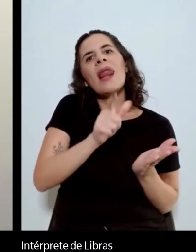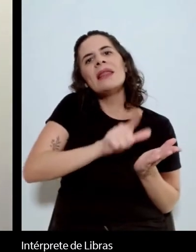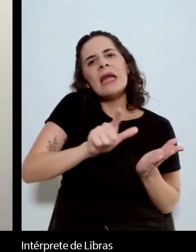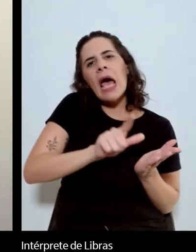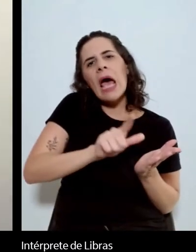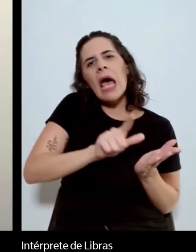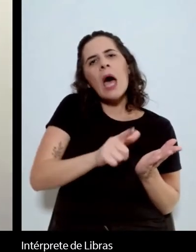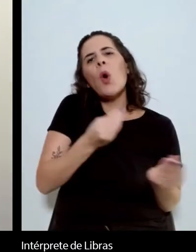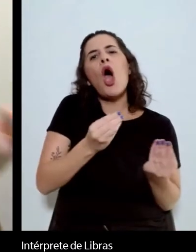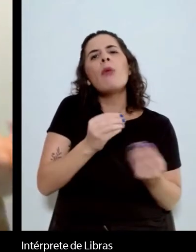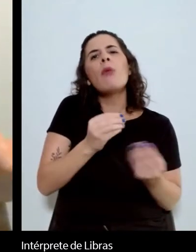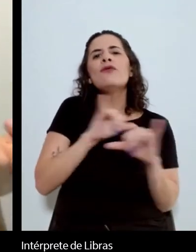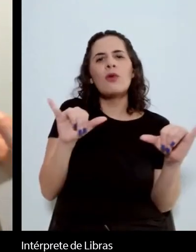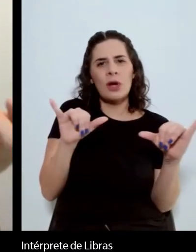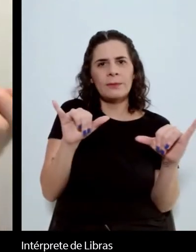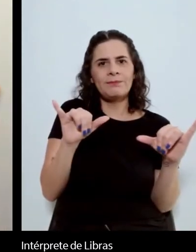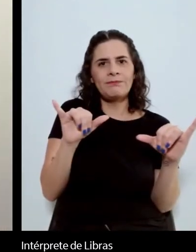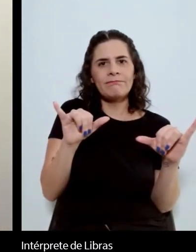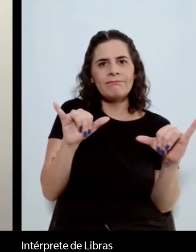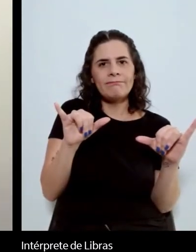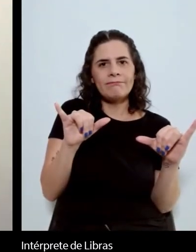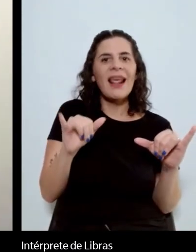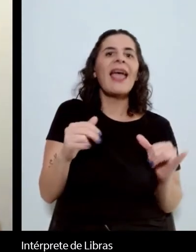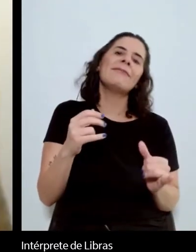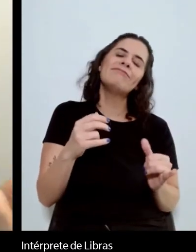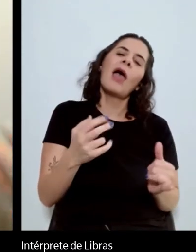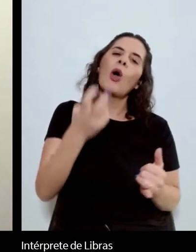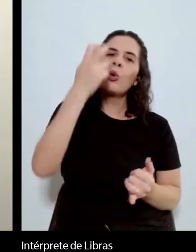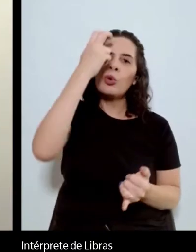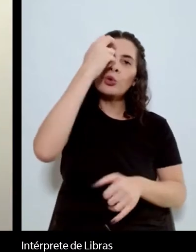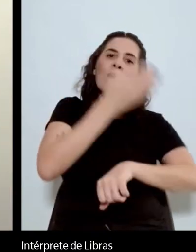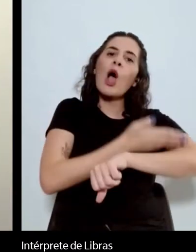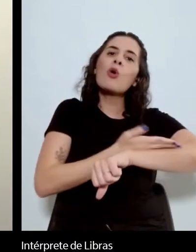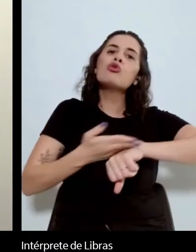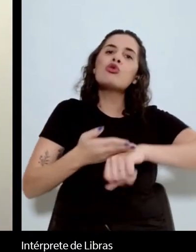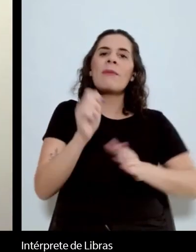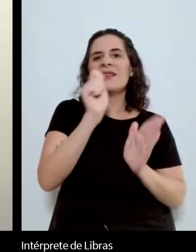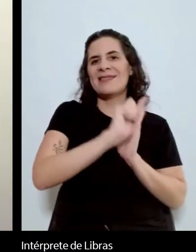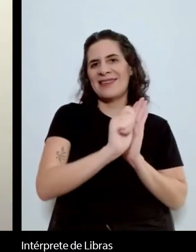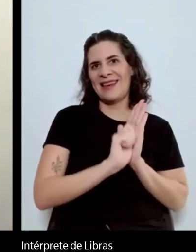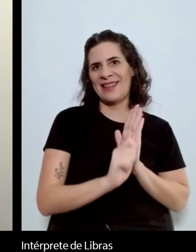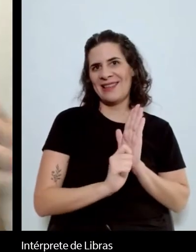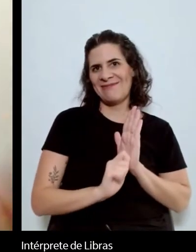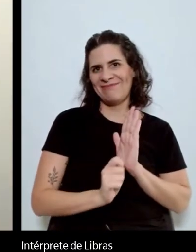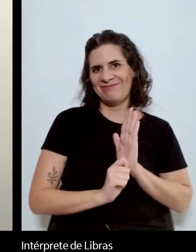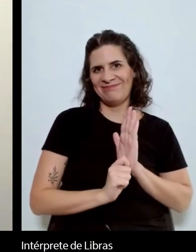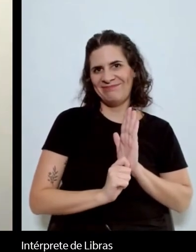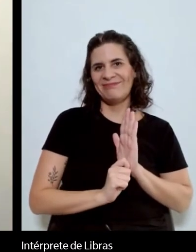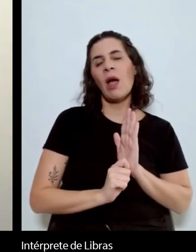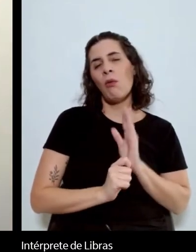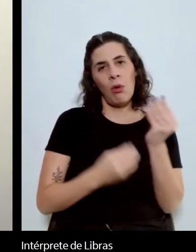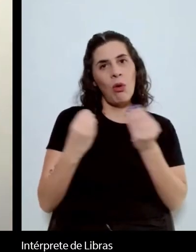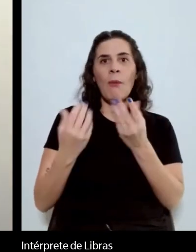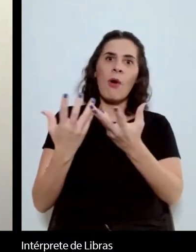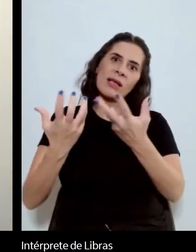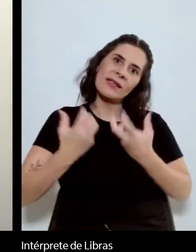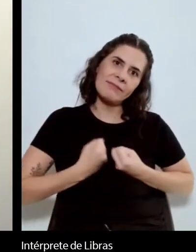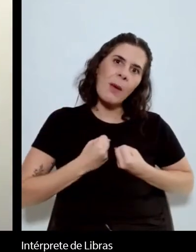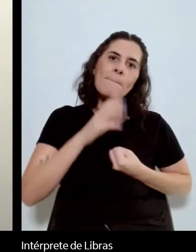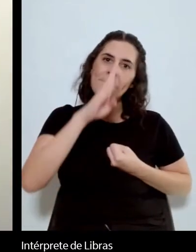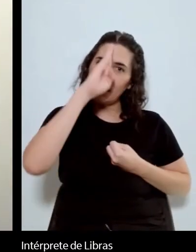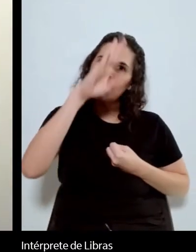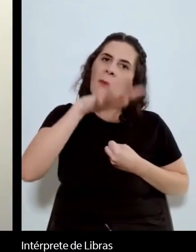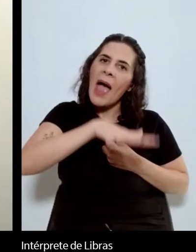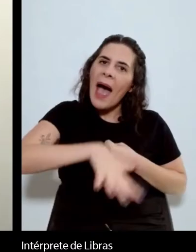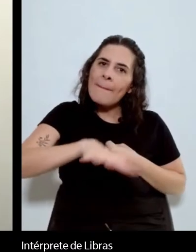divulgação de sua obra através da cultura escrita, através da recepção acadêmica e